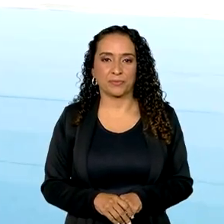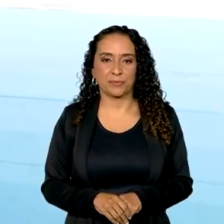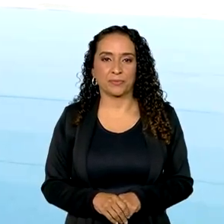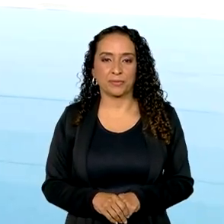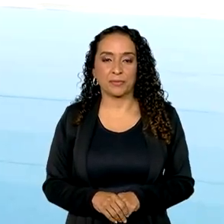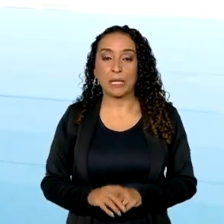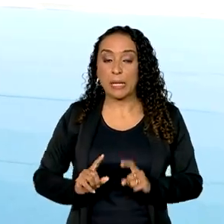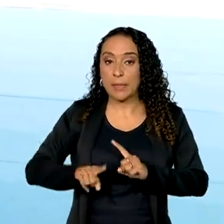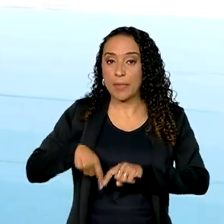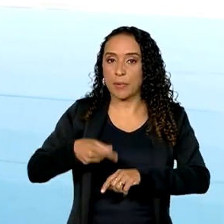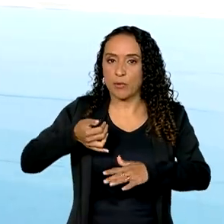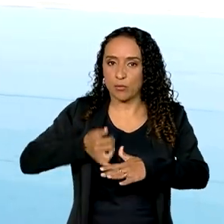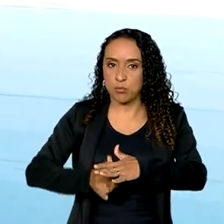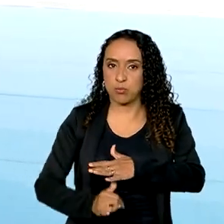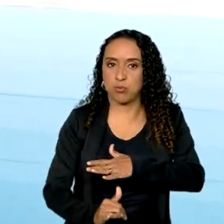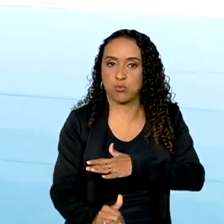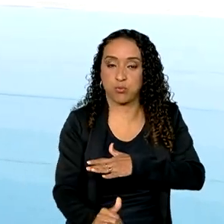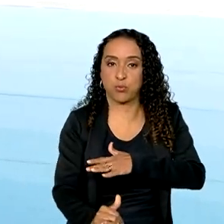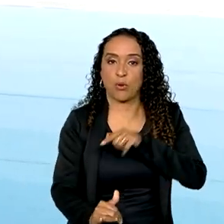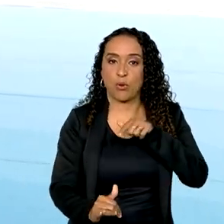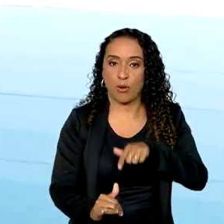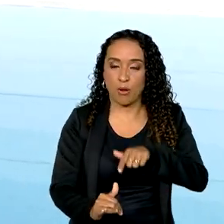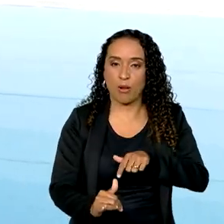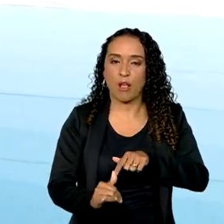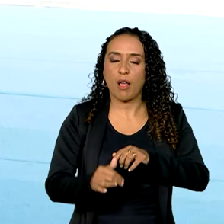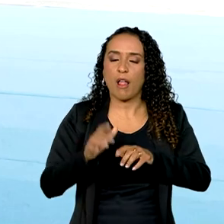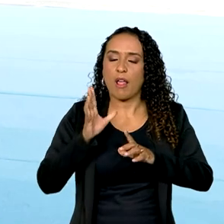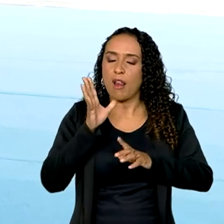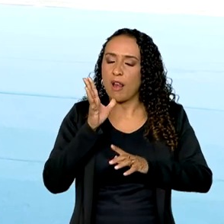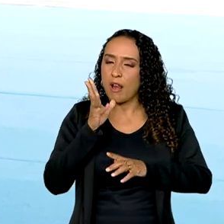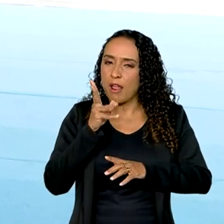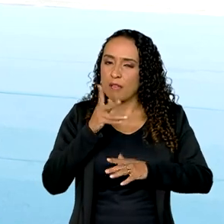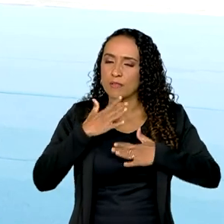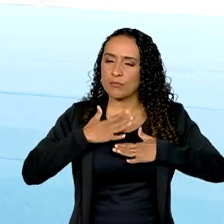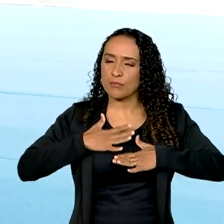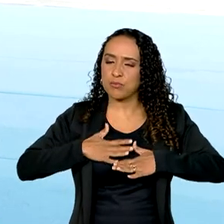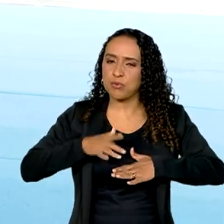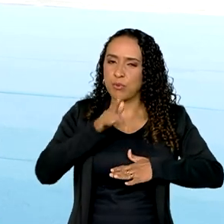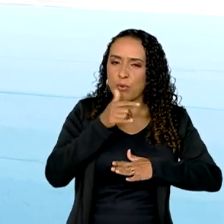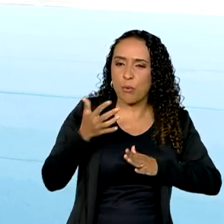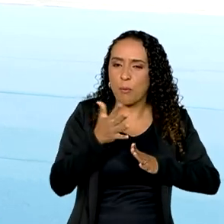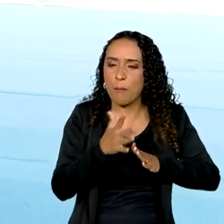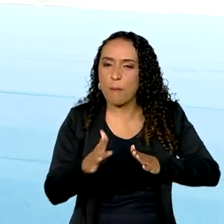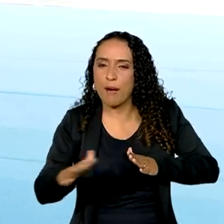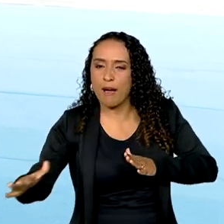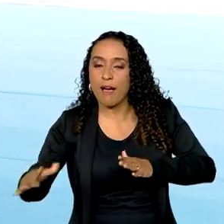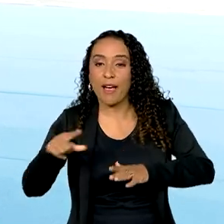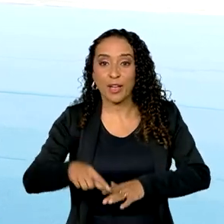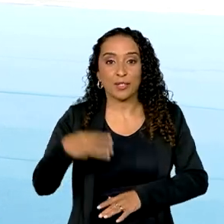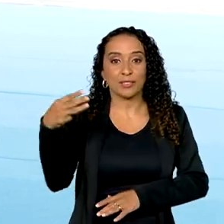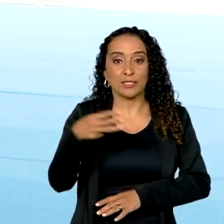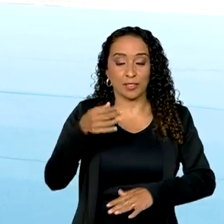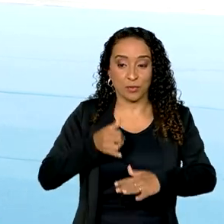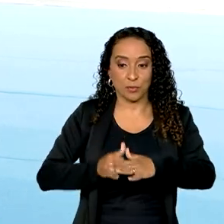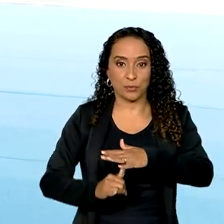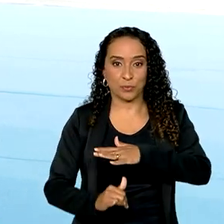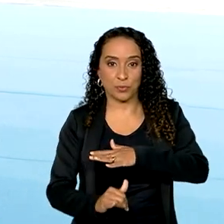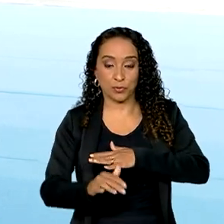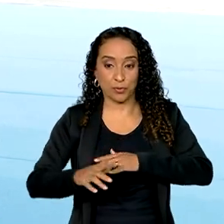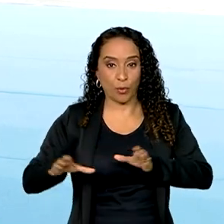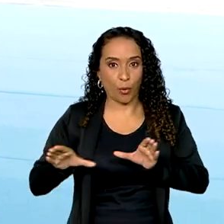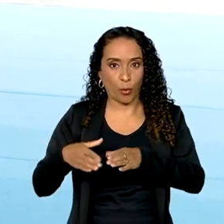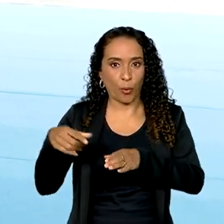Após o lançamento, o tonelheiro desce lentamente rumo ao mar. Ele é o terceiro submarino de sua